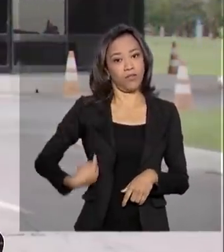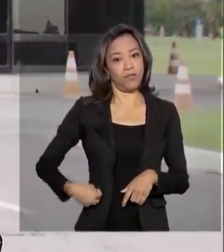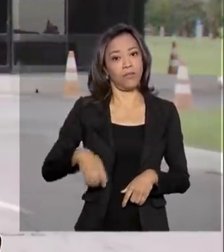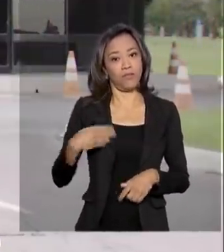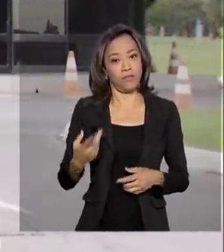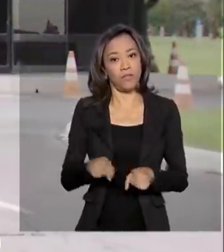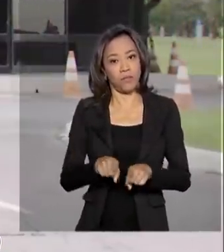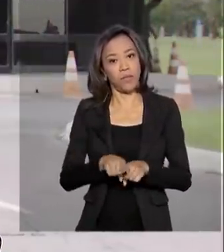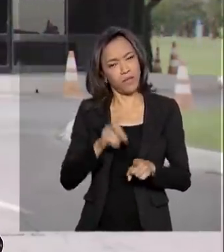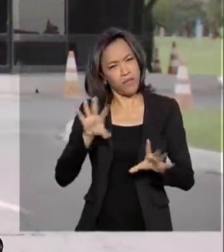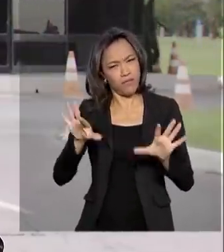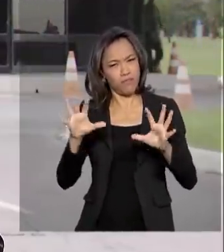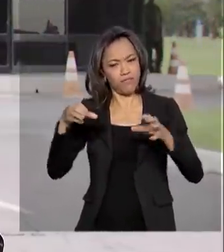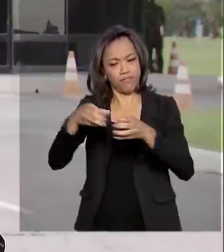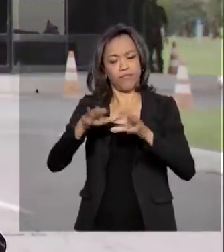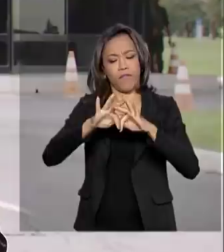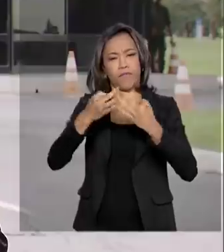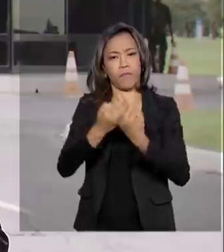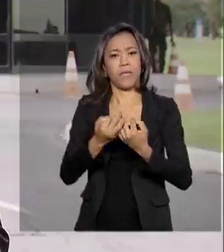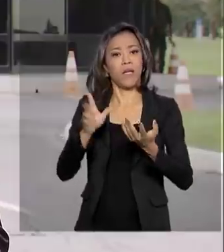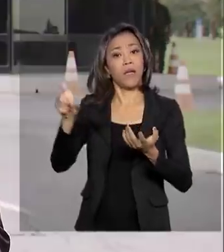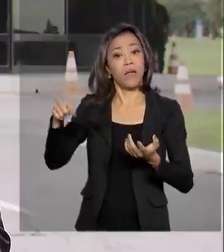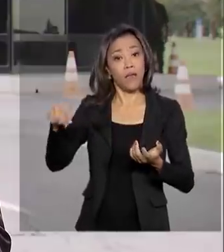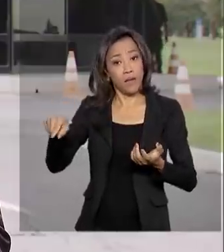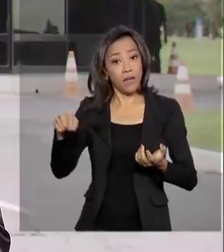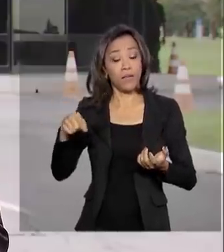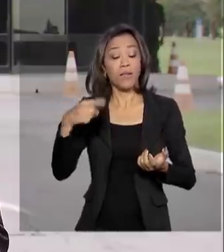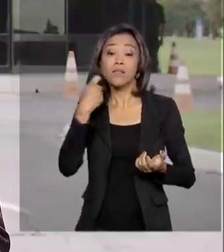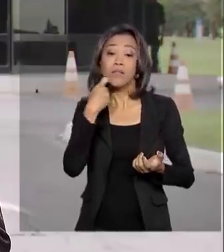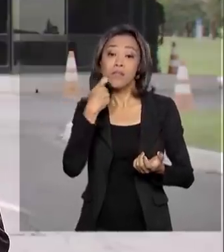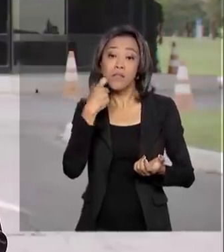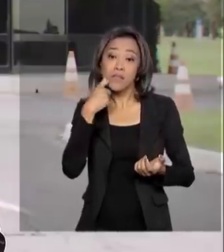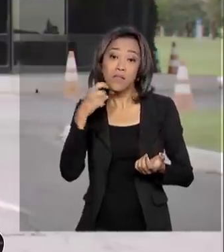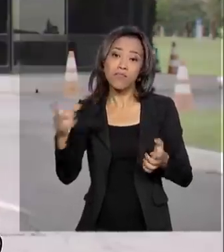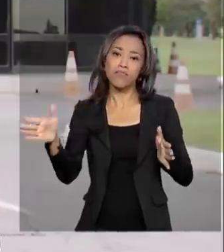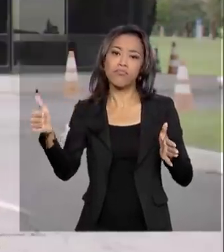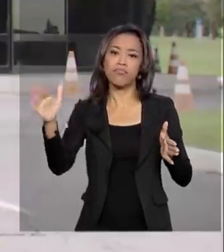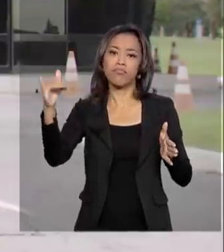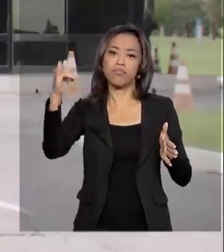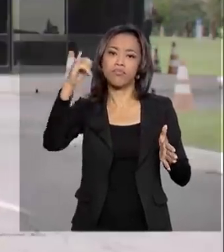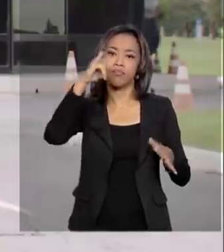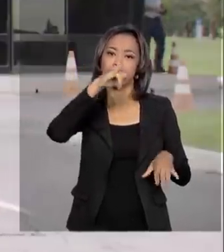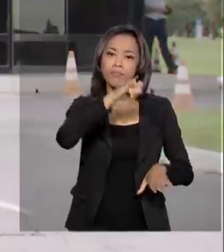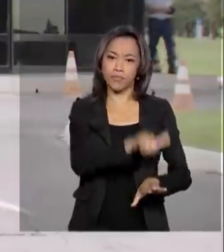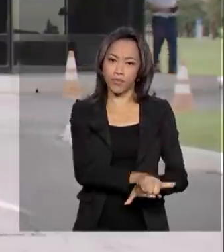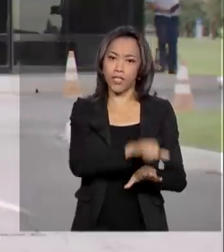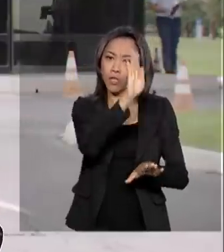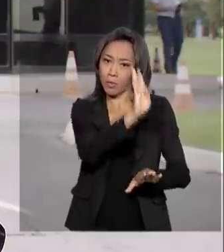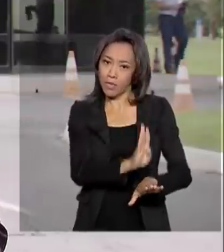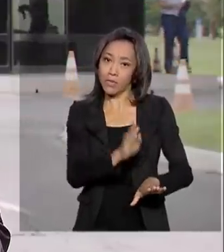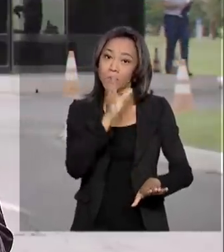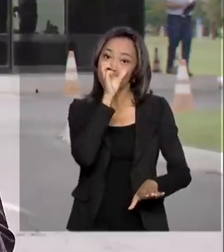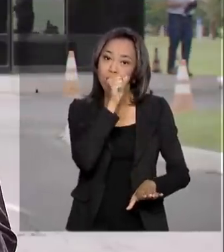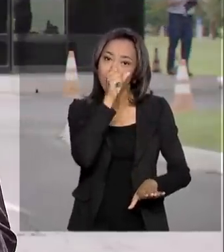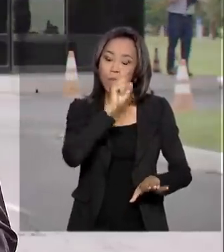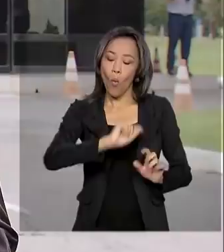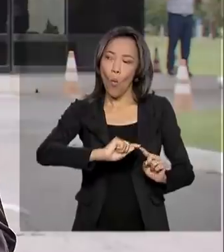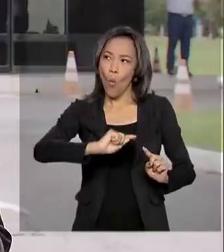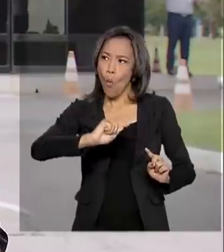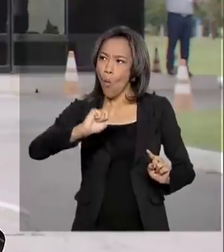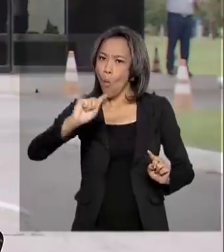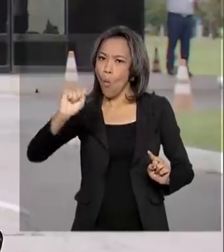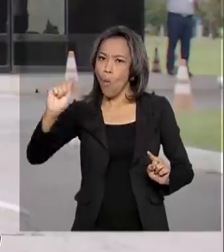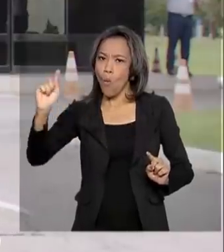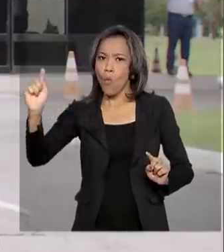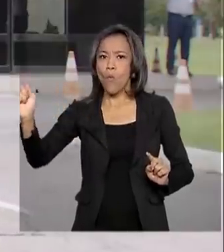brasileiros. Eles deixam a China aí na sexta-feira, com previsão de chegada ao Brasil no sábado. E é um voo bastante longo, estão